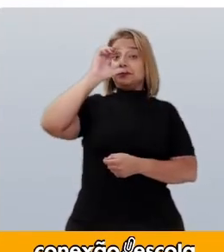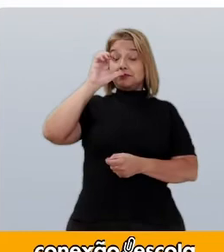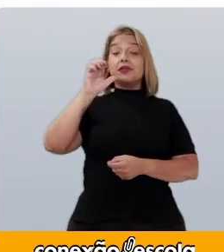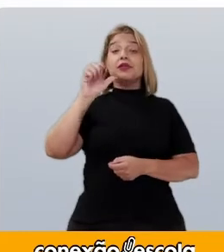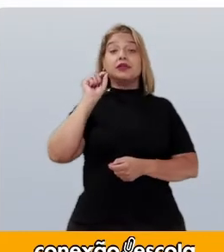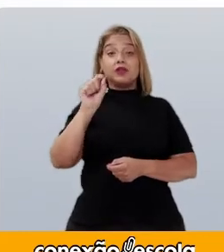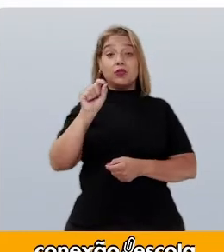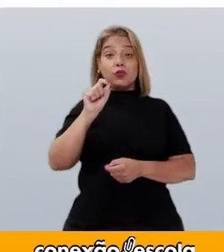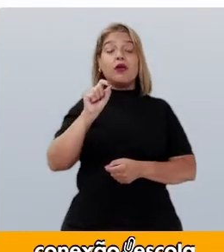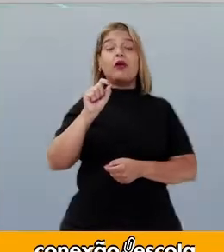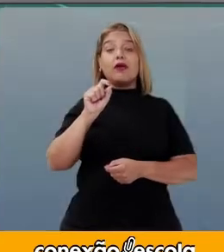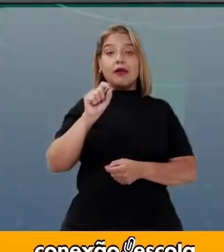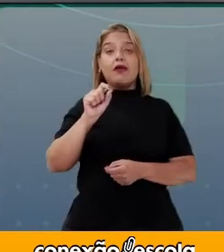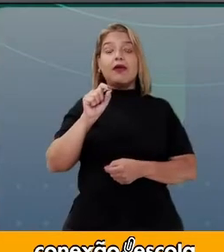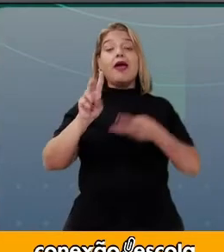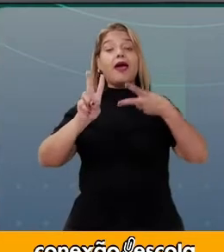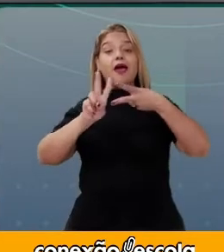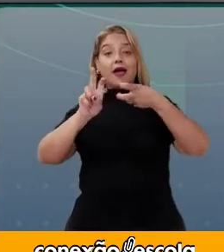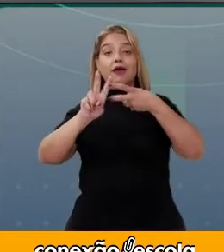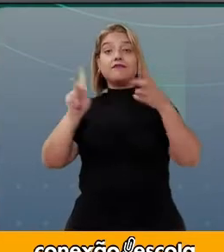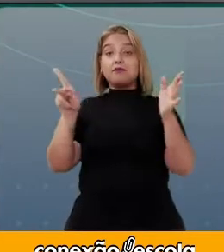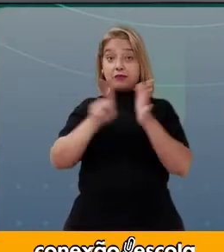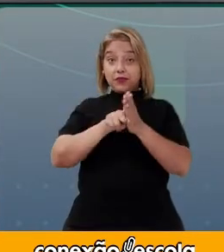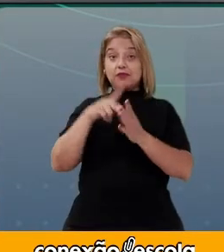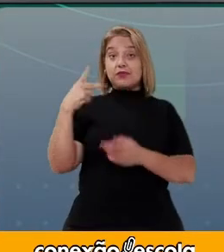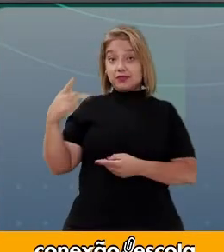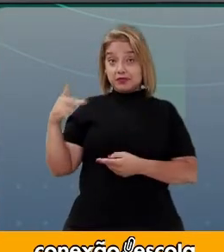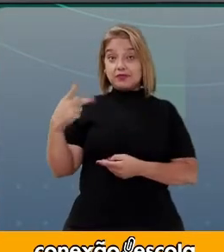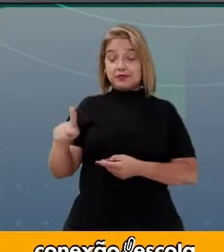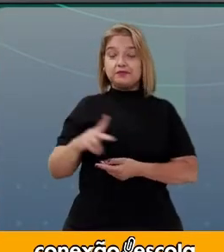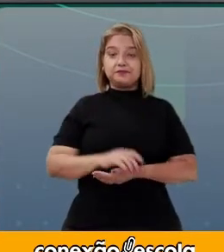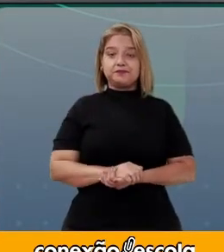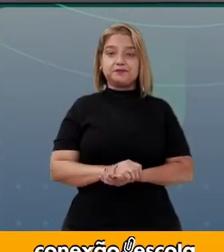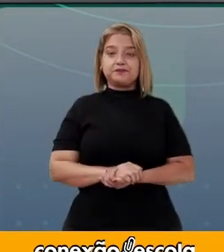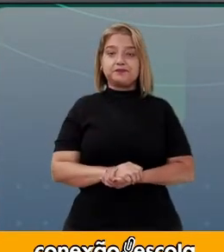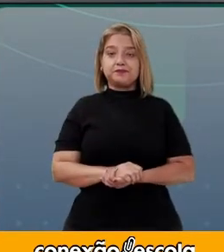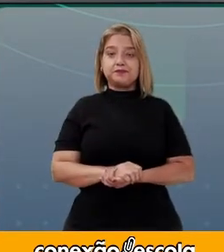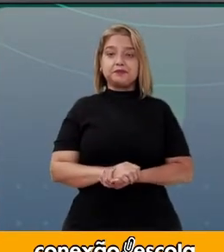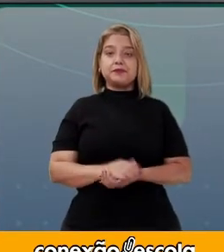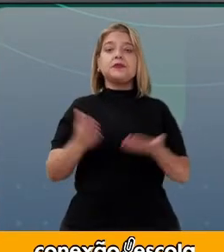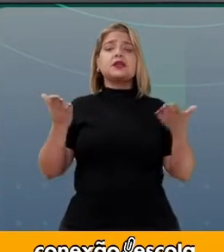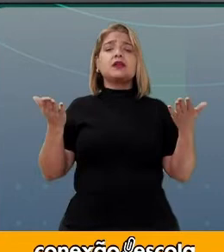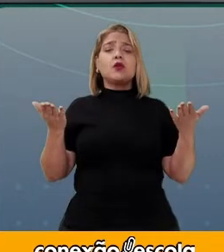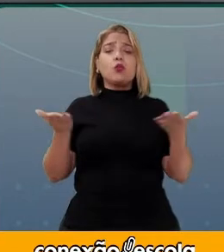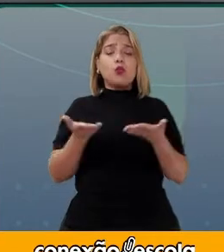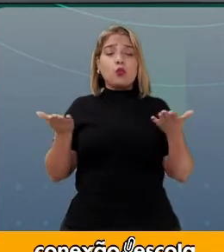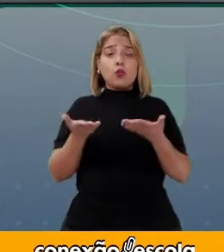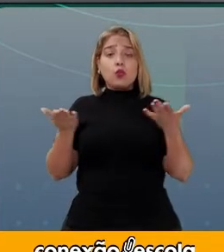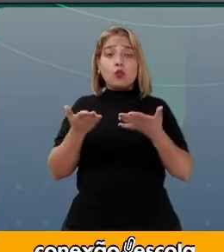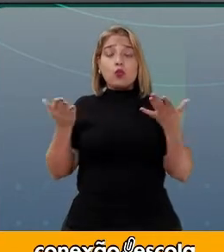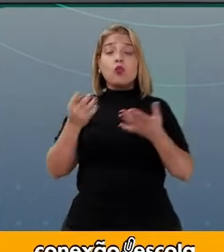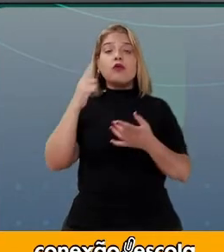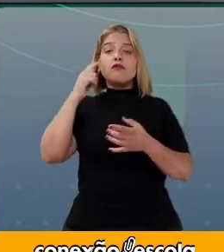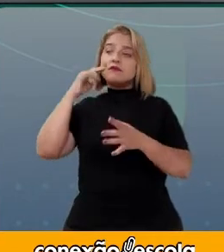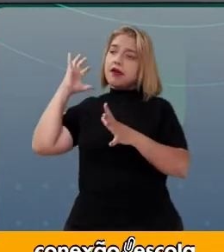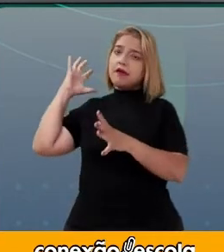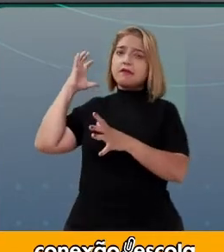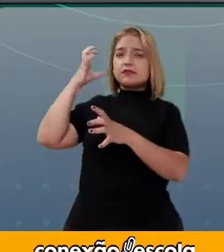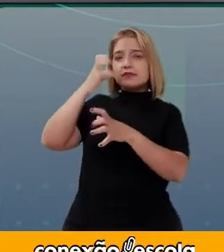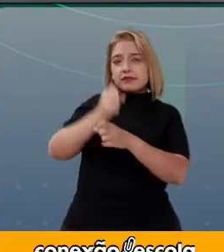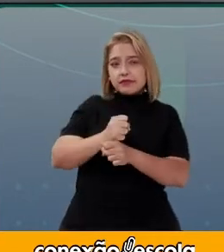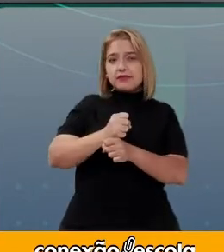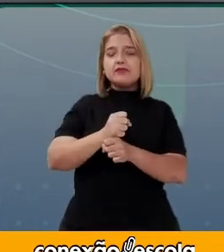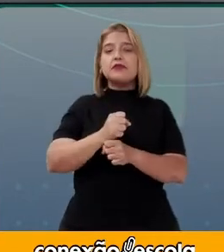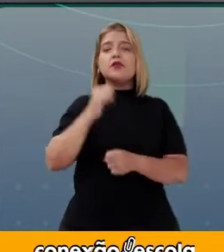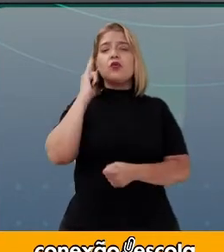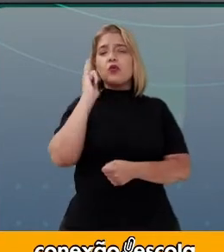origem afro-indígena E agora Vamos rever Algumas cenas